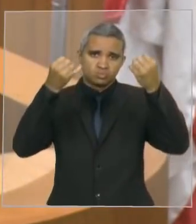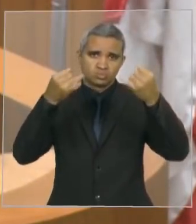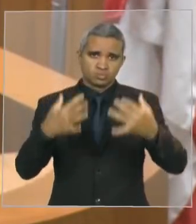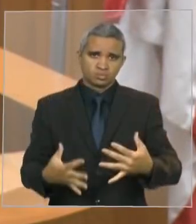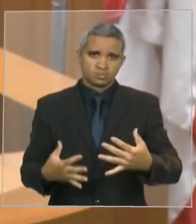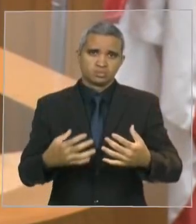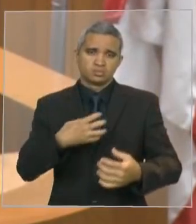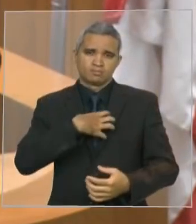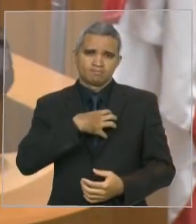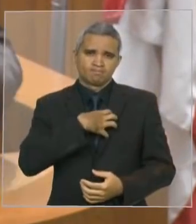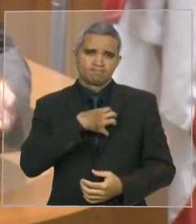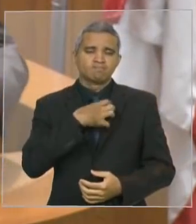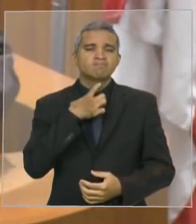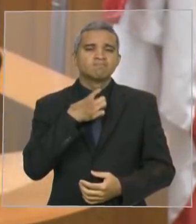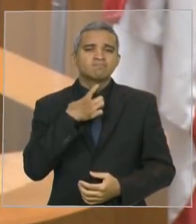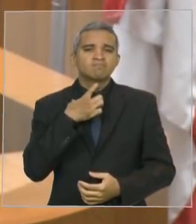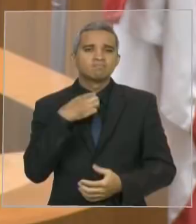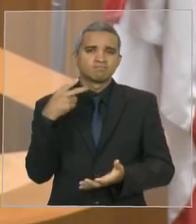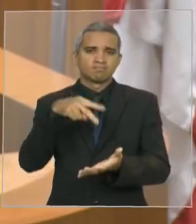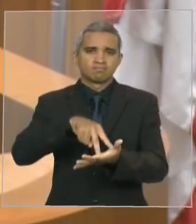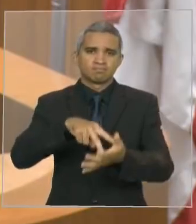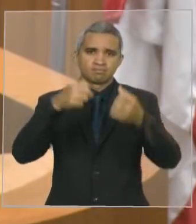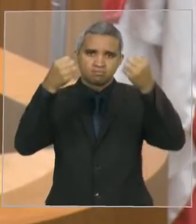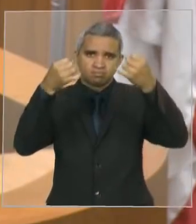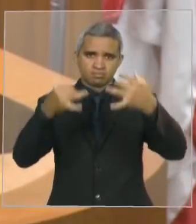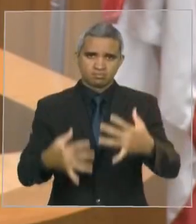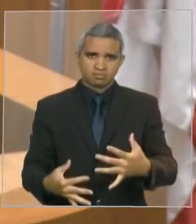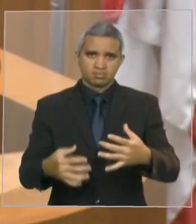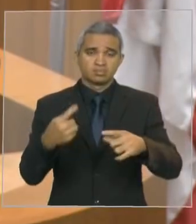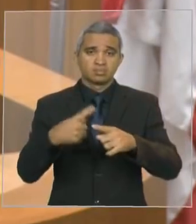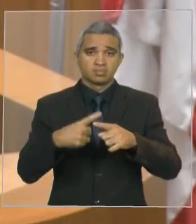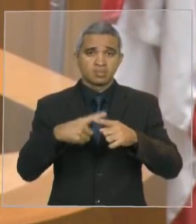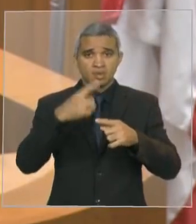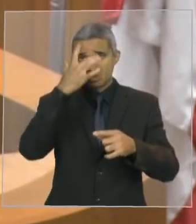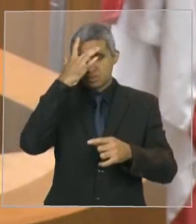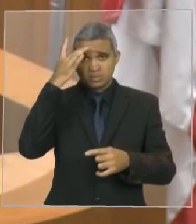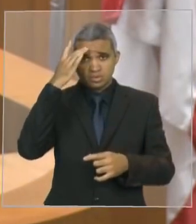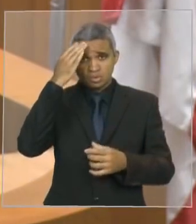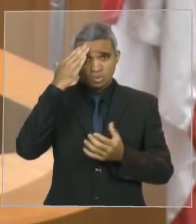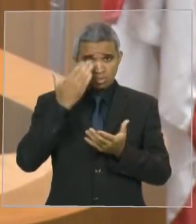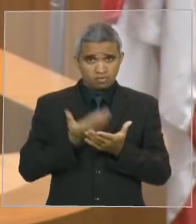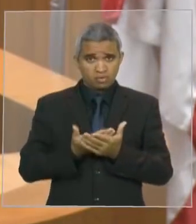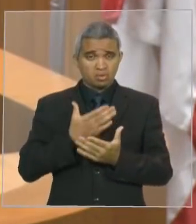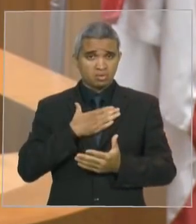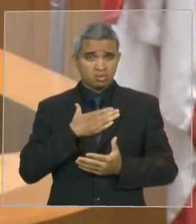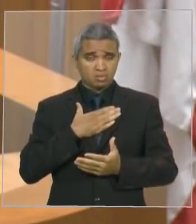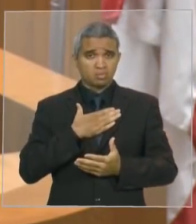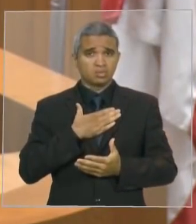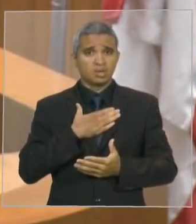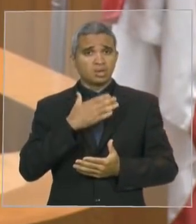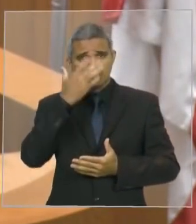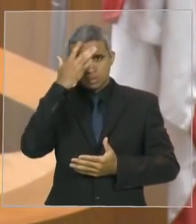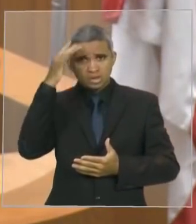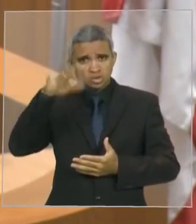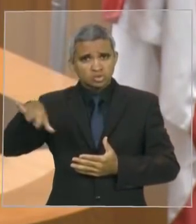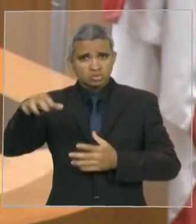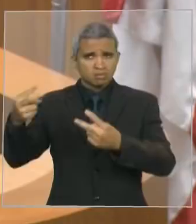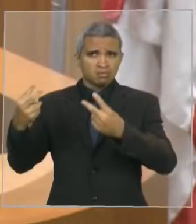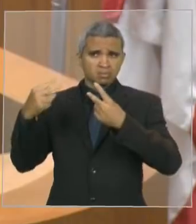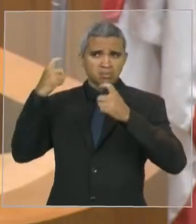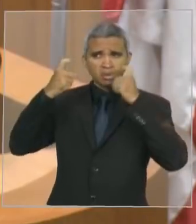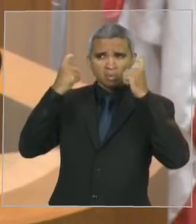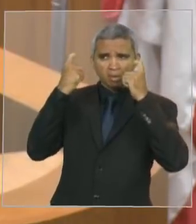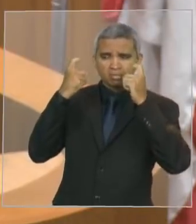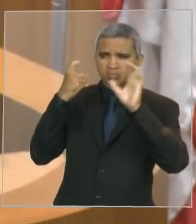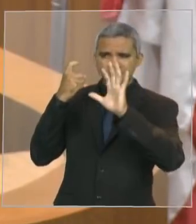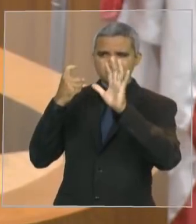obrigado a fazer isso, porque as pessoas que confiam no nosso trabalho, elas estão preocupadas. Mas digo a elas,